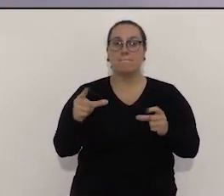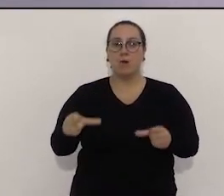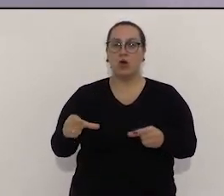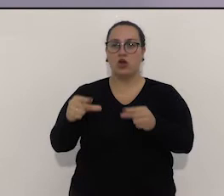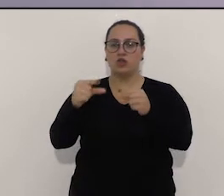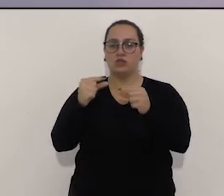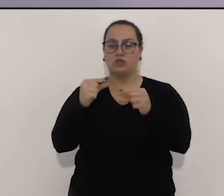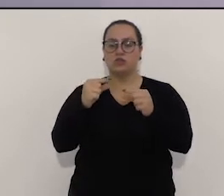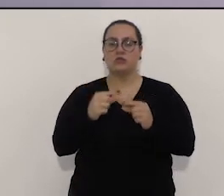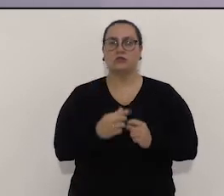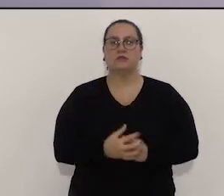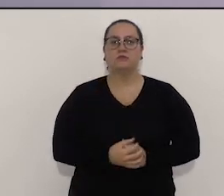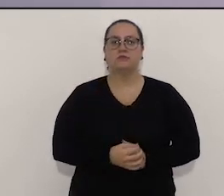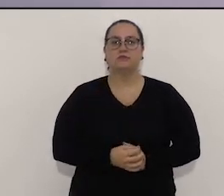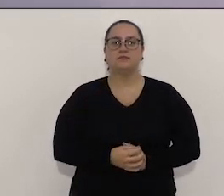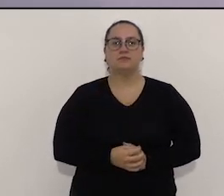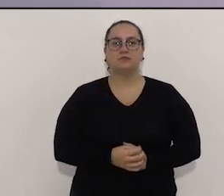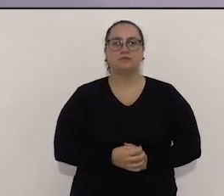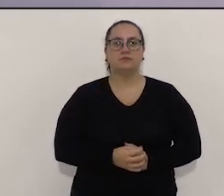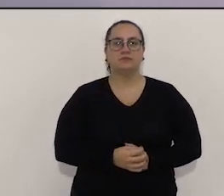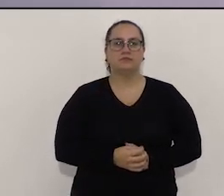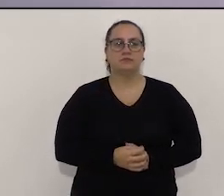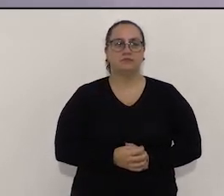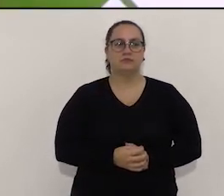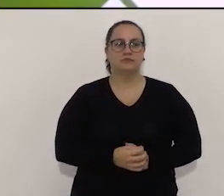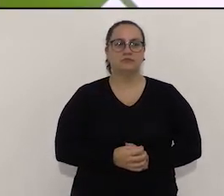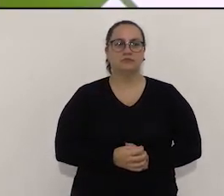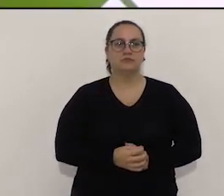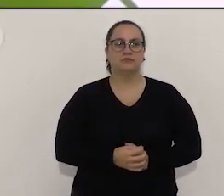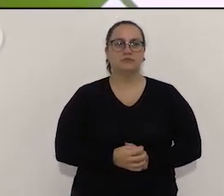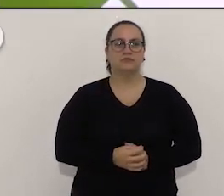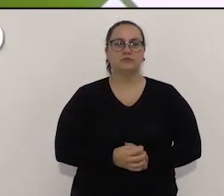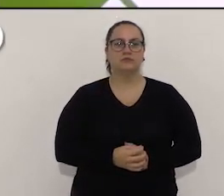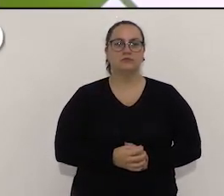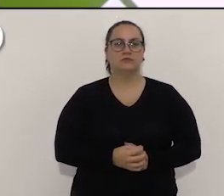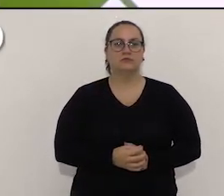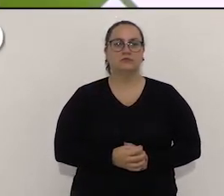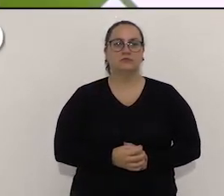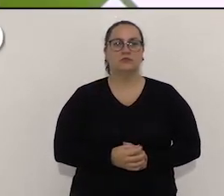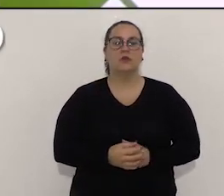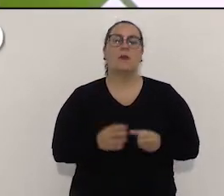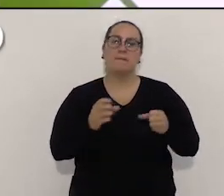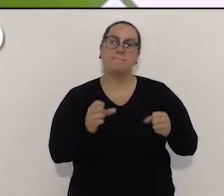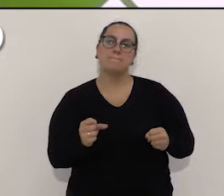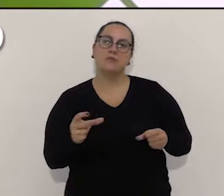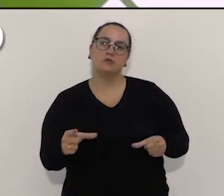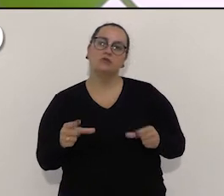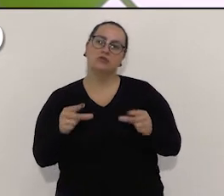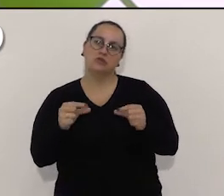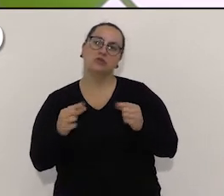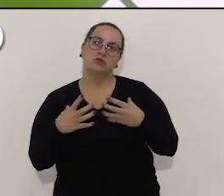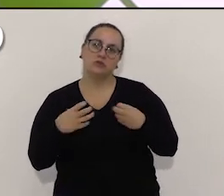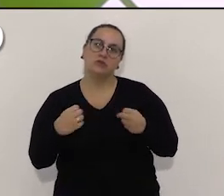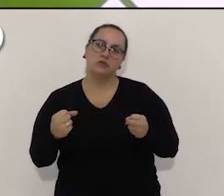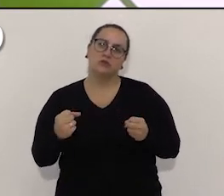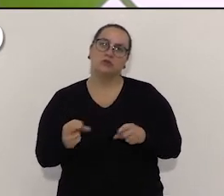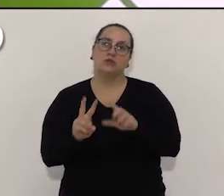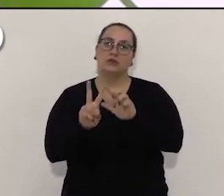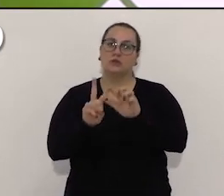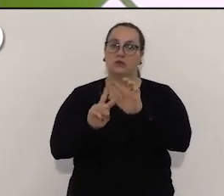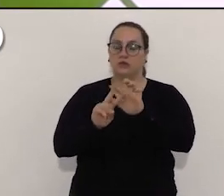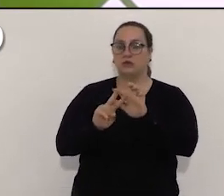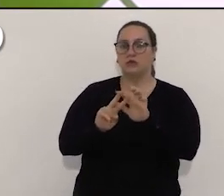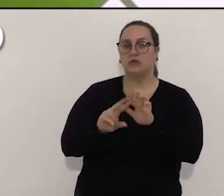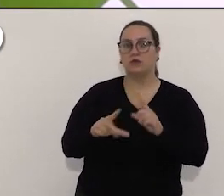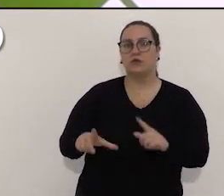redução dessa despesa? É, de qualquer forma, eu acho que é possível reduzir, sim. Nós temos duas empresas.